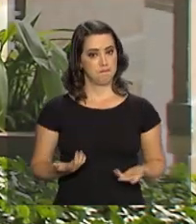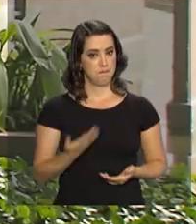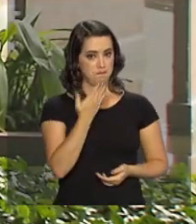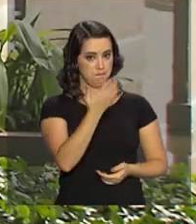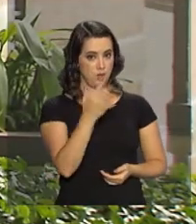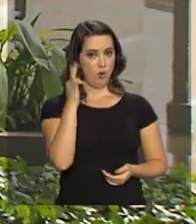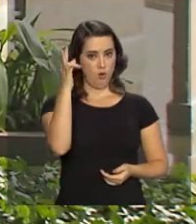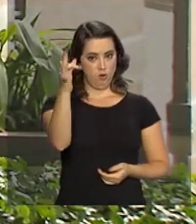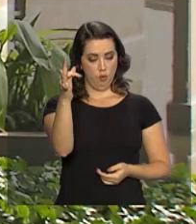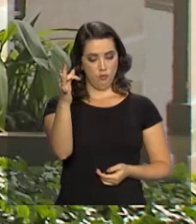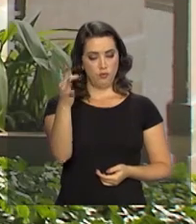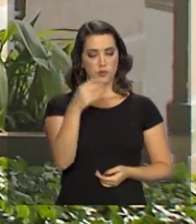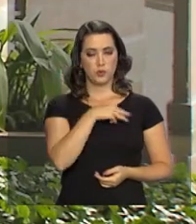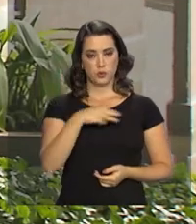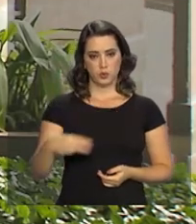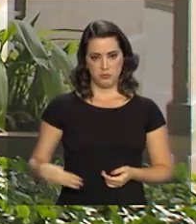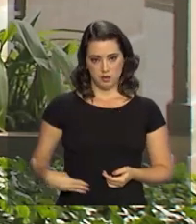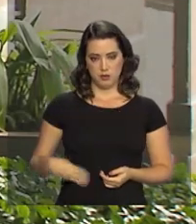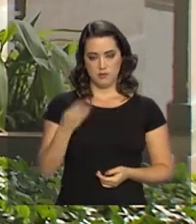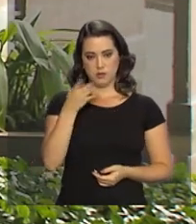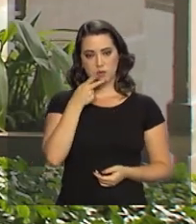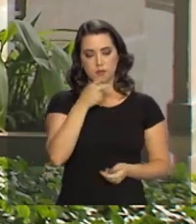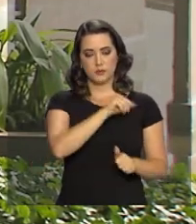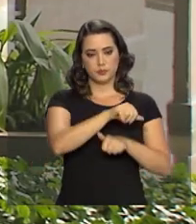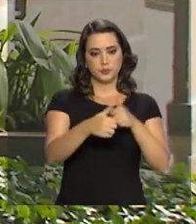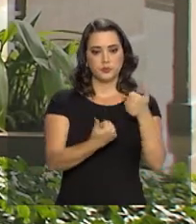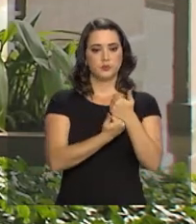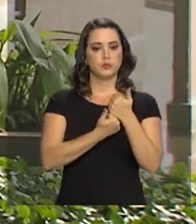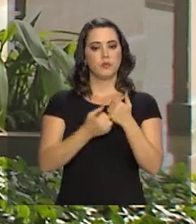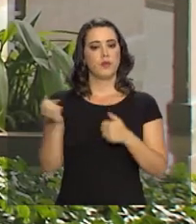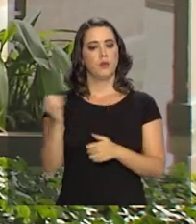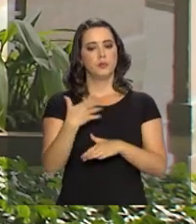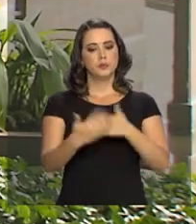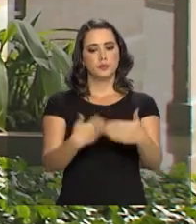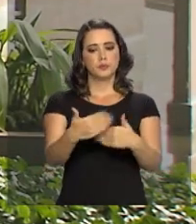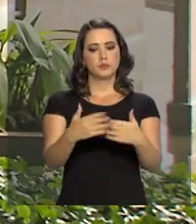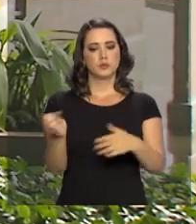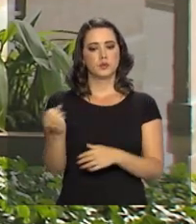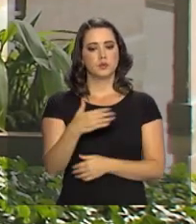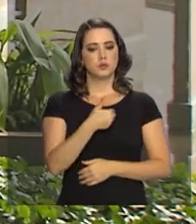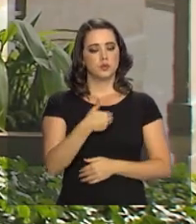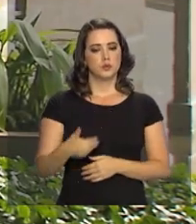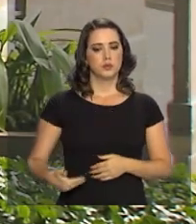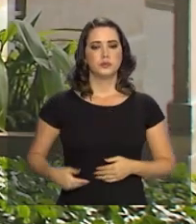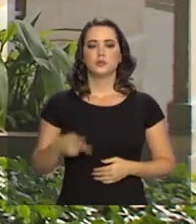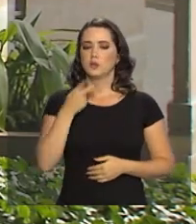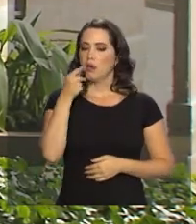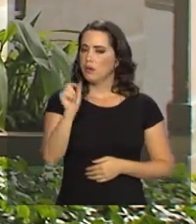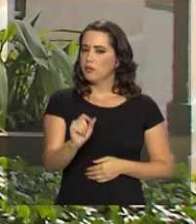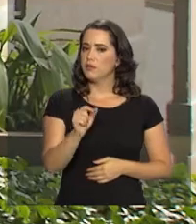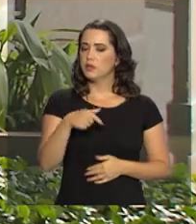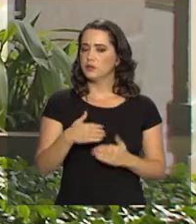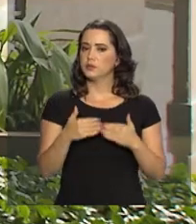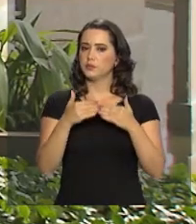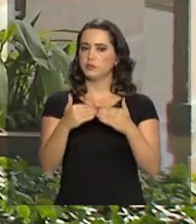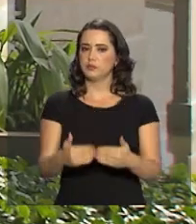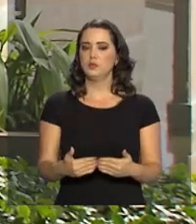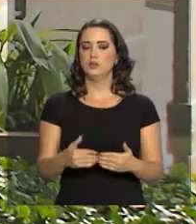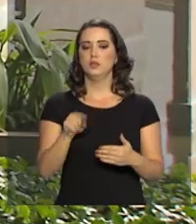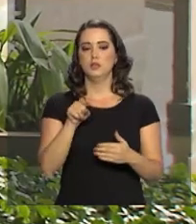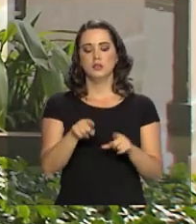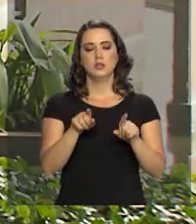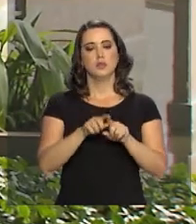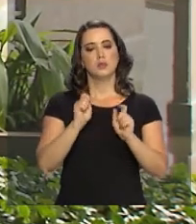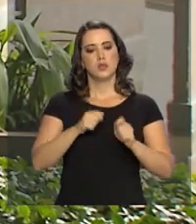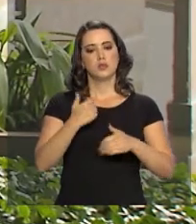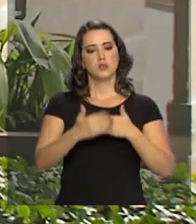voltou a destacar a importância do processo de transição para o bom desempenho do novo governo e disse que a frente da pasta vai